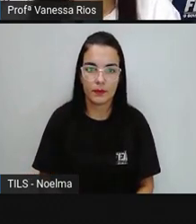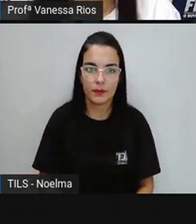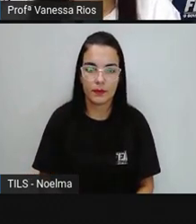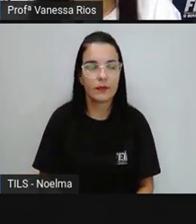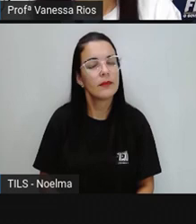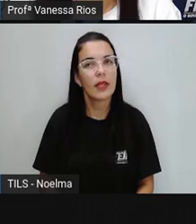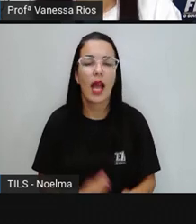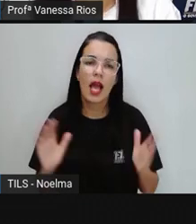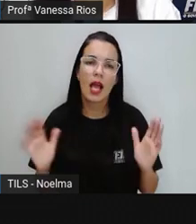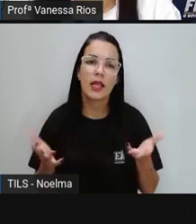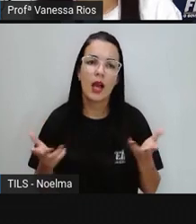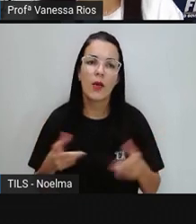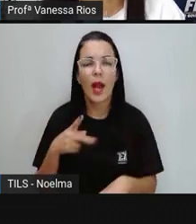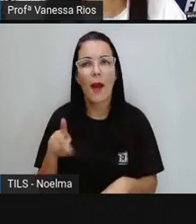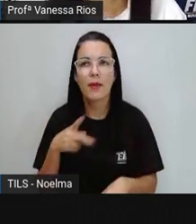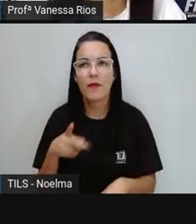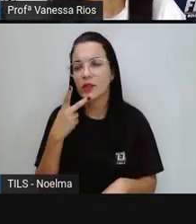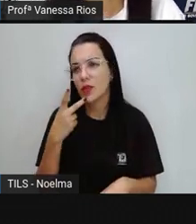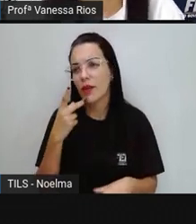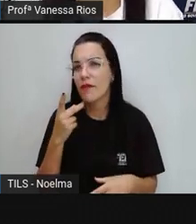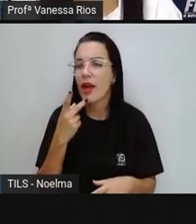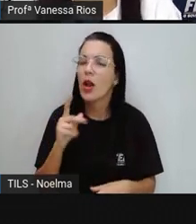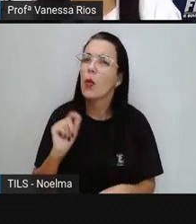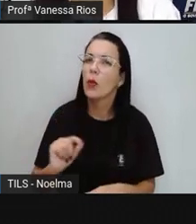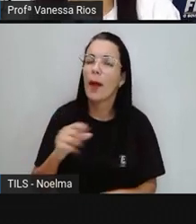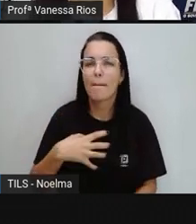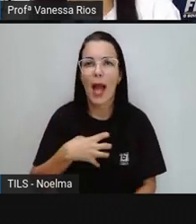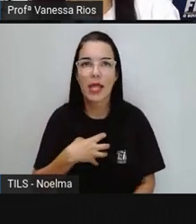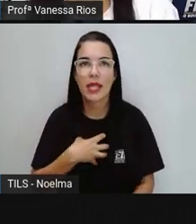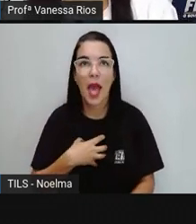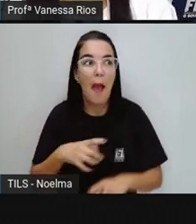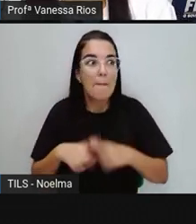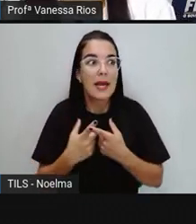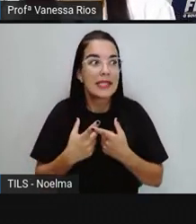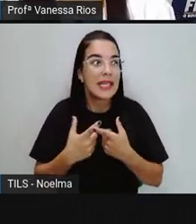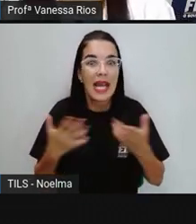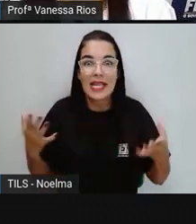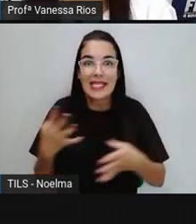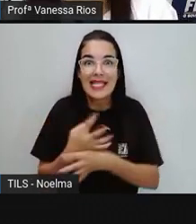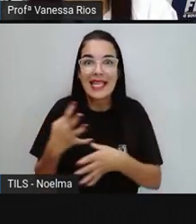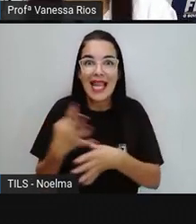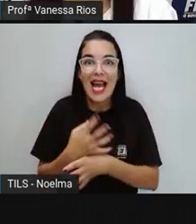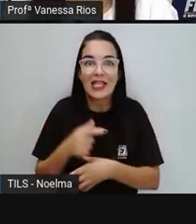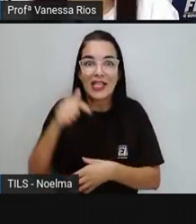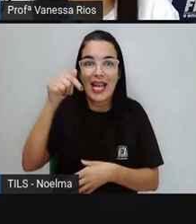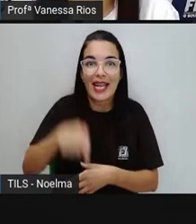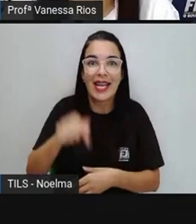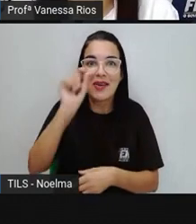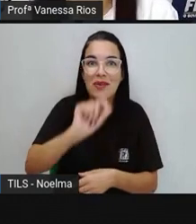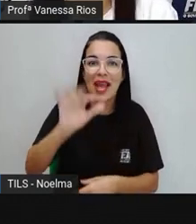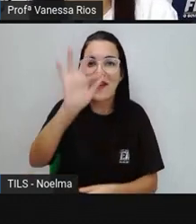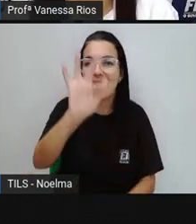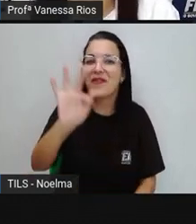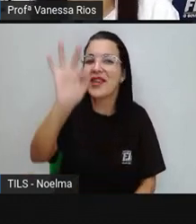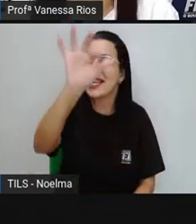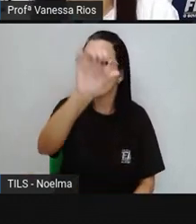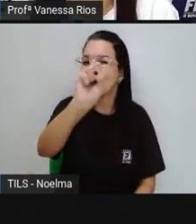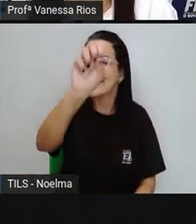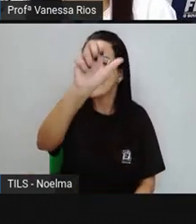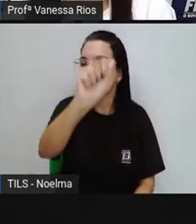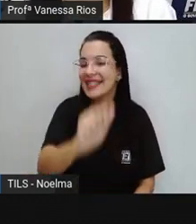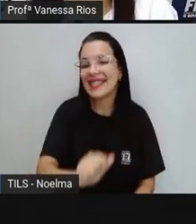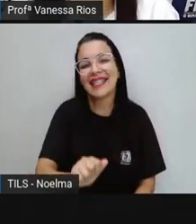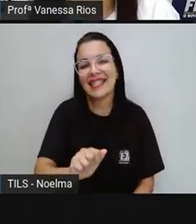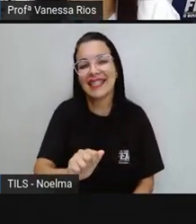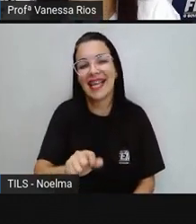Mas aí a Pro falou da Bahia e não pode deixar a nossa cidade de fora, que também pode ser representada